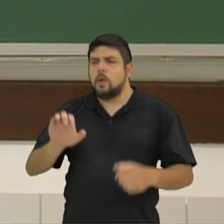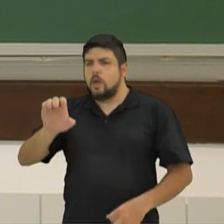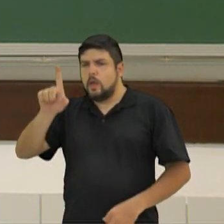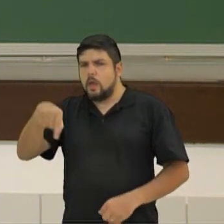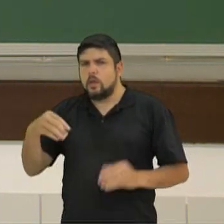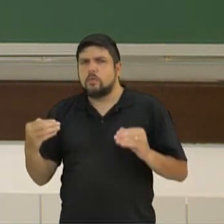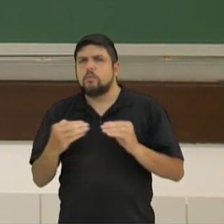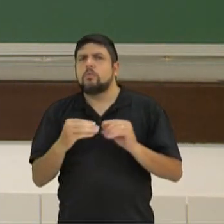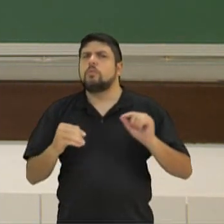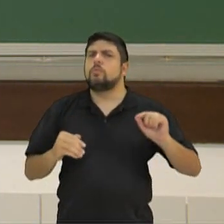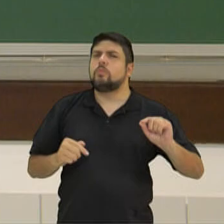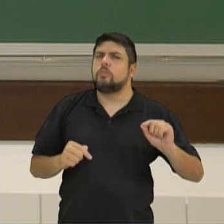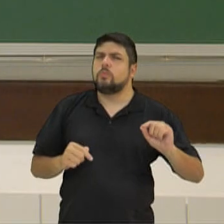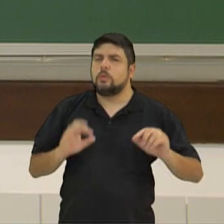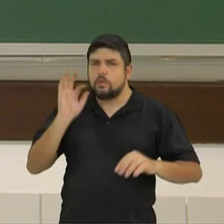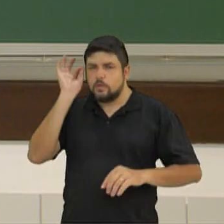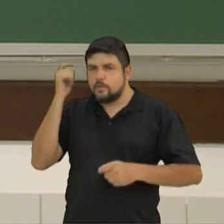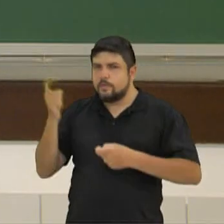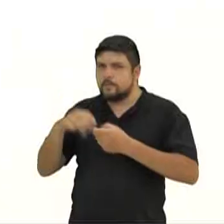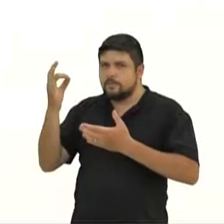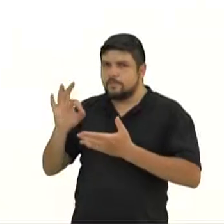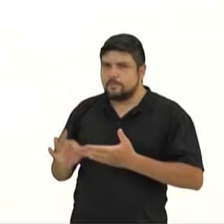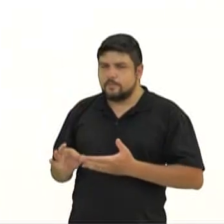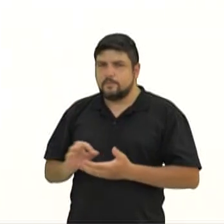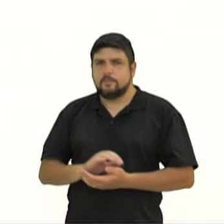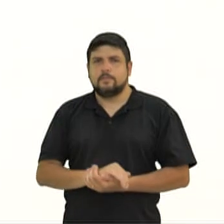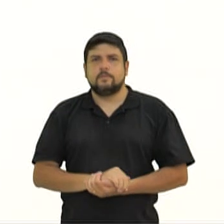concordando, olha que ele é. Logo, logo, traga a resposta.